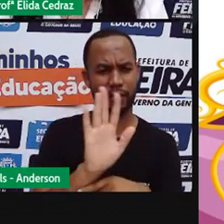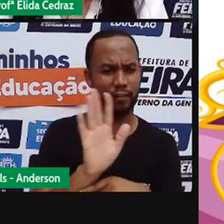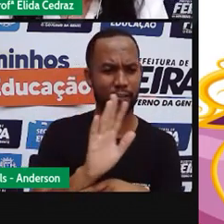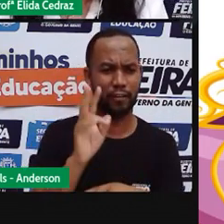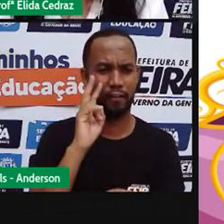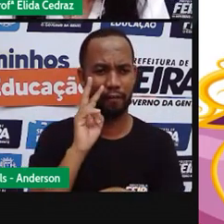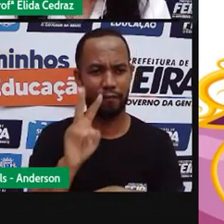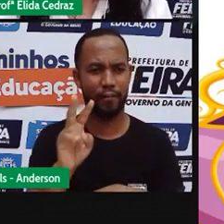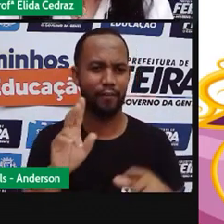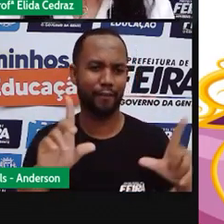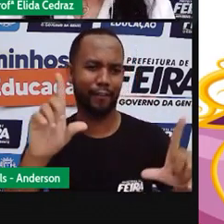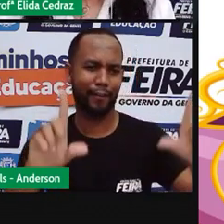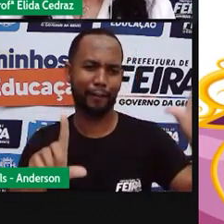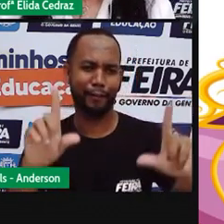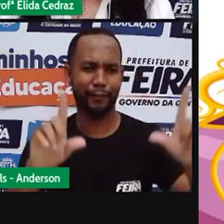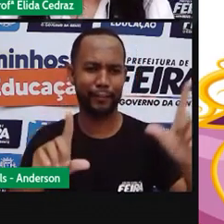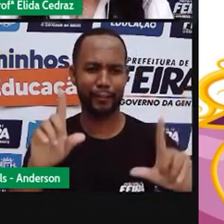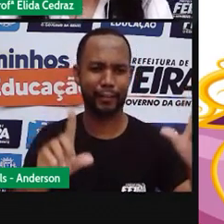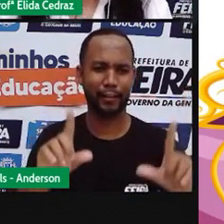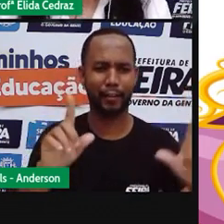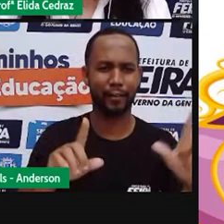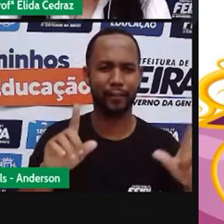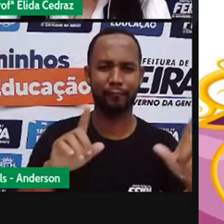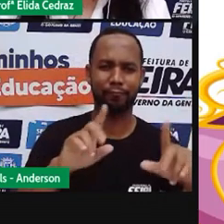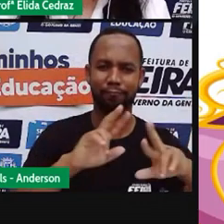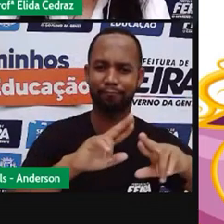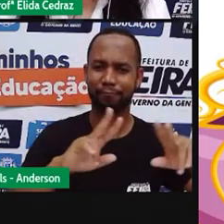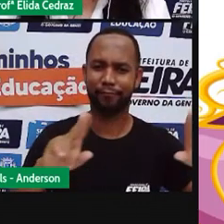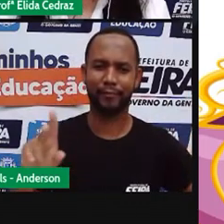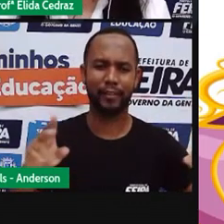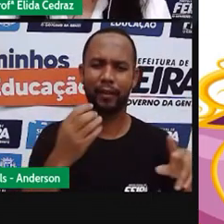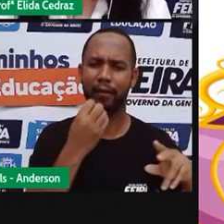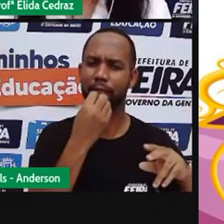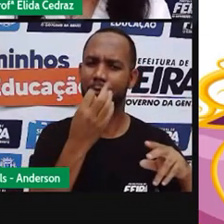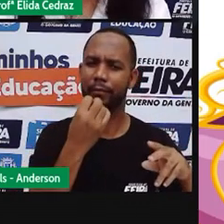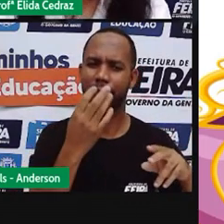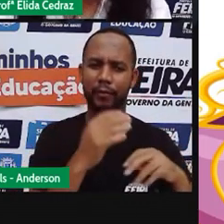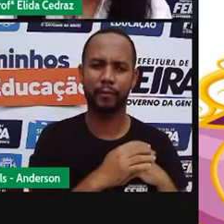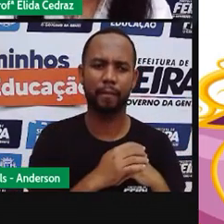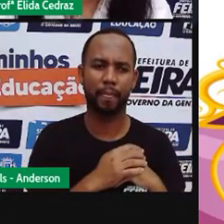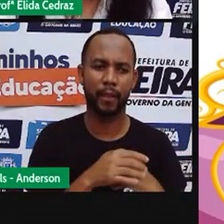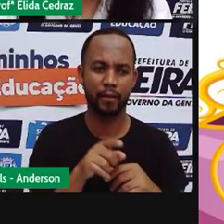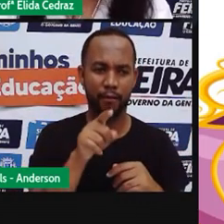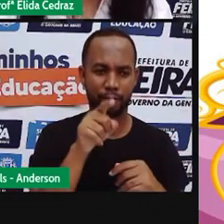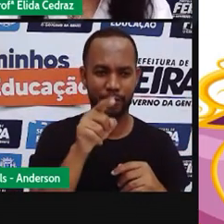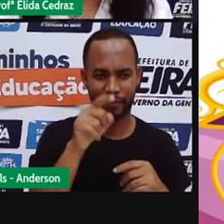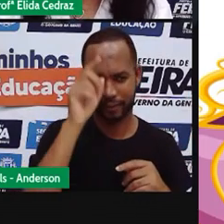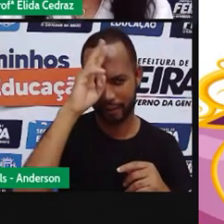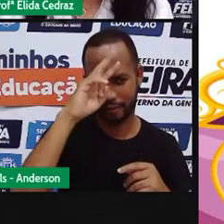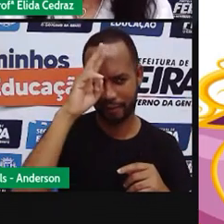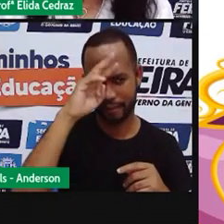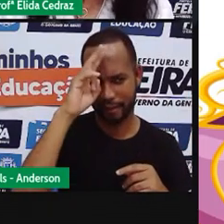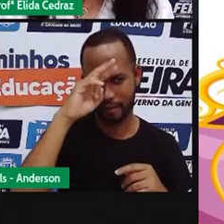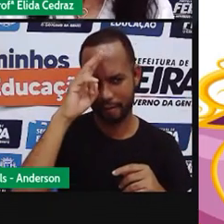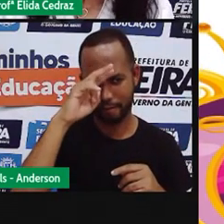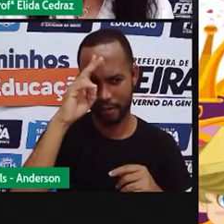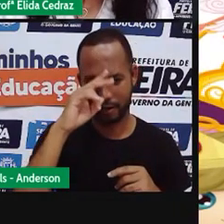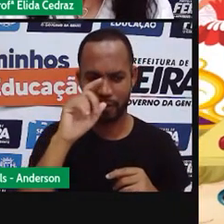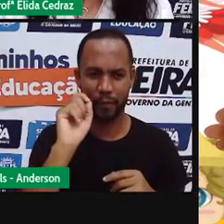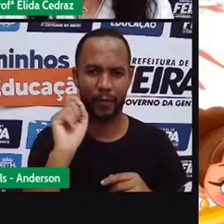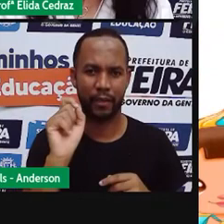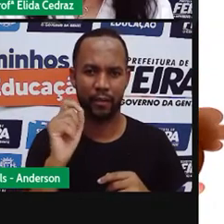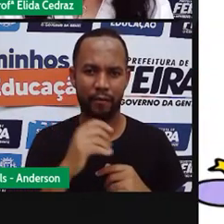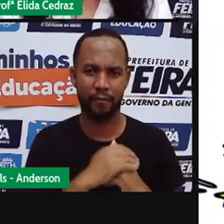assistiu filmes que envolvem os contos de fadas. E você lembra o que realmente eles são?